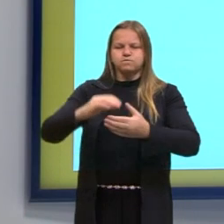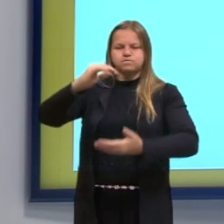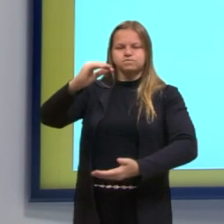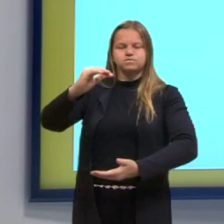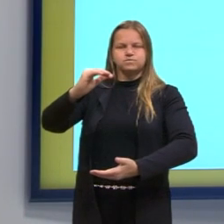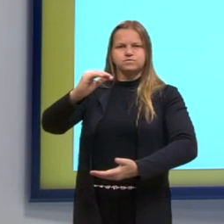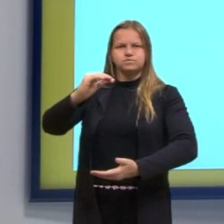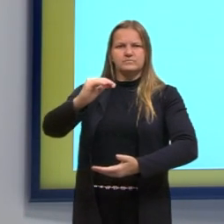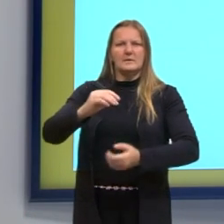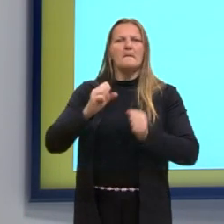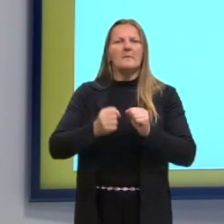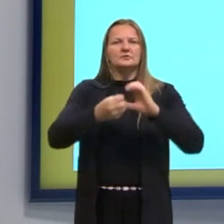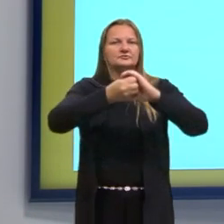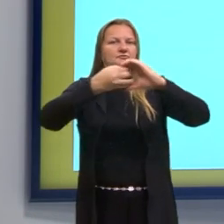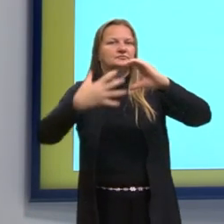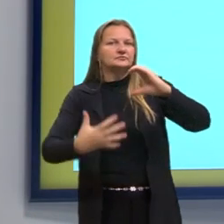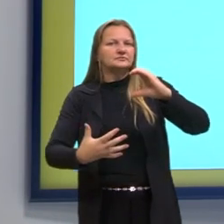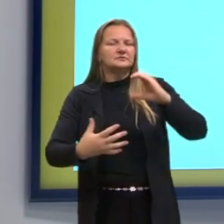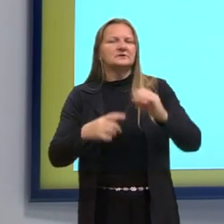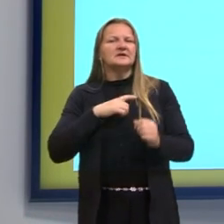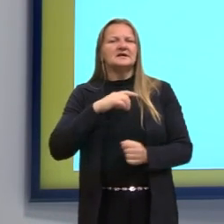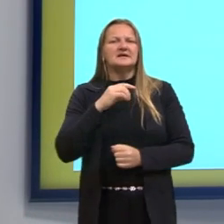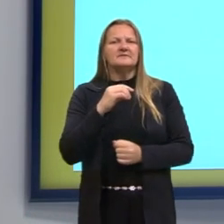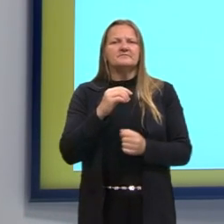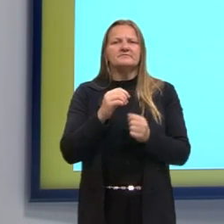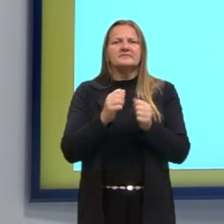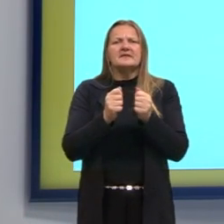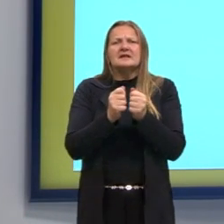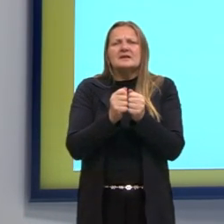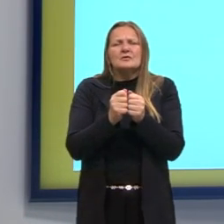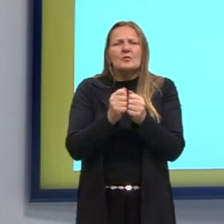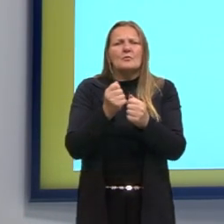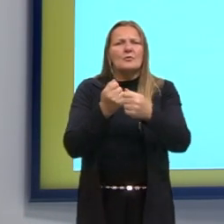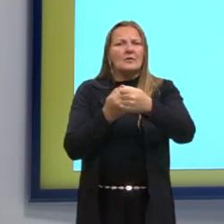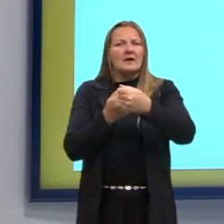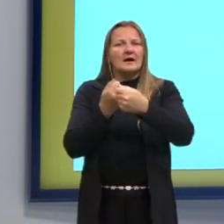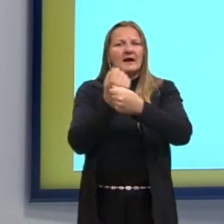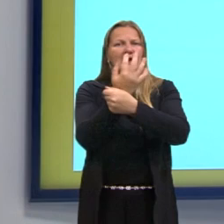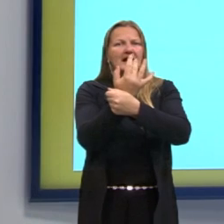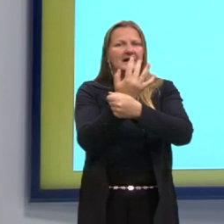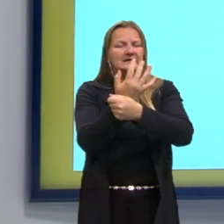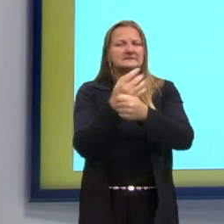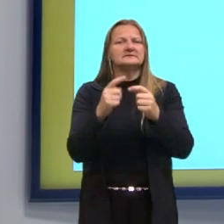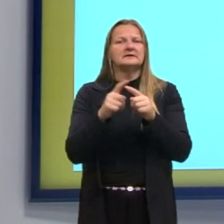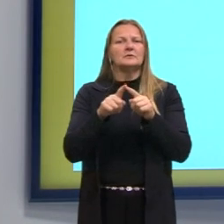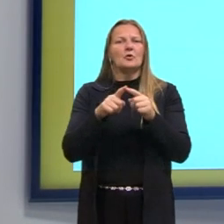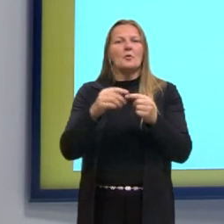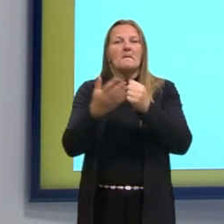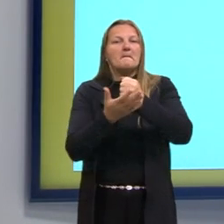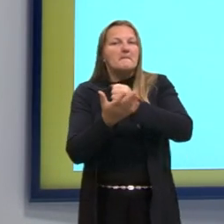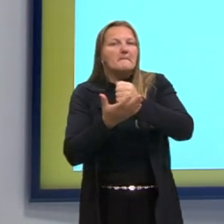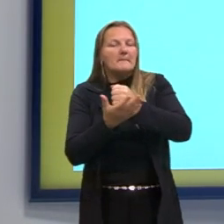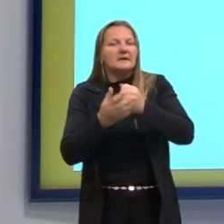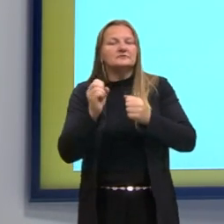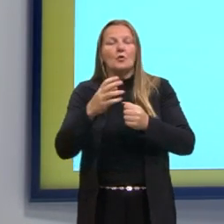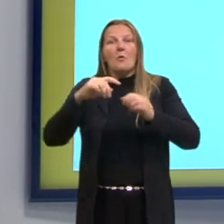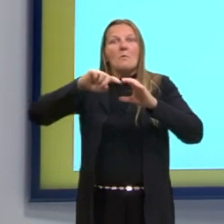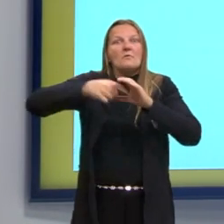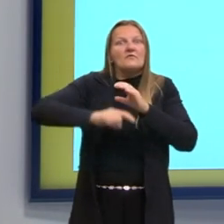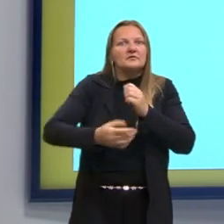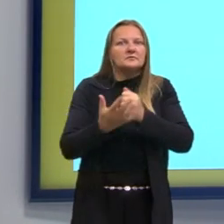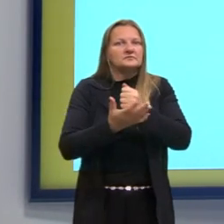ser classificada como muito ácida, ácida, neutra, alcalina ou muito alcalina.